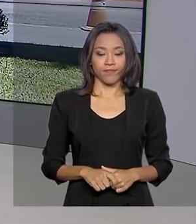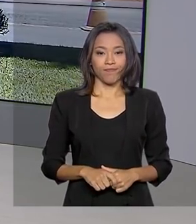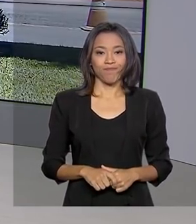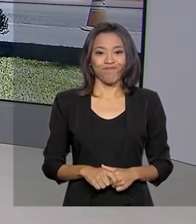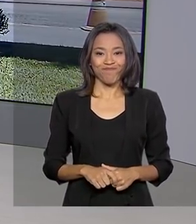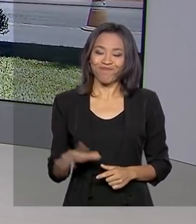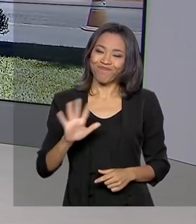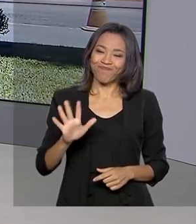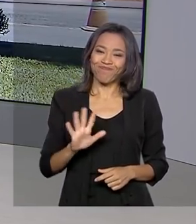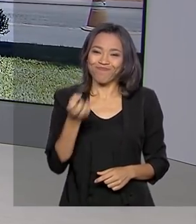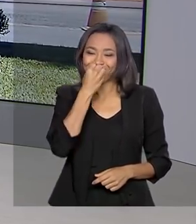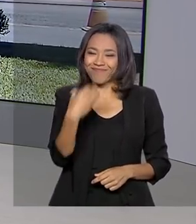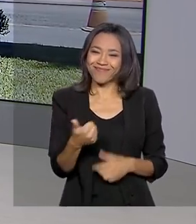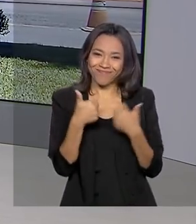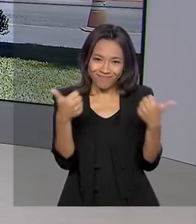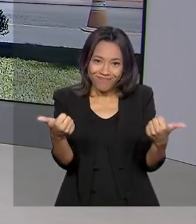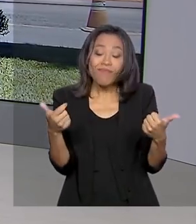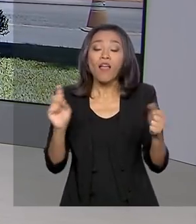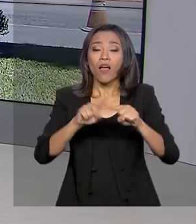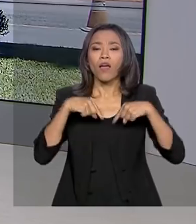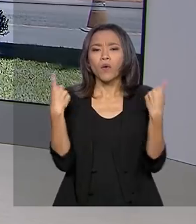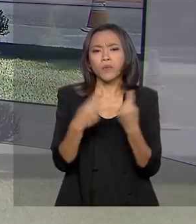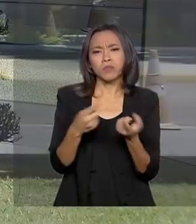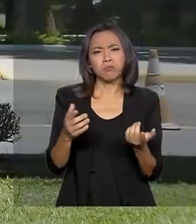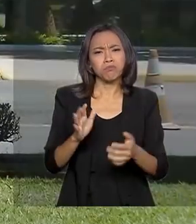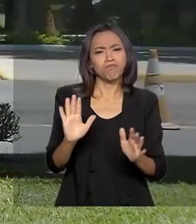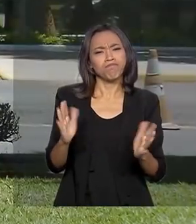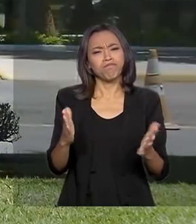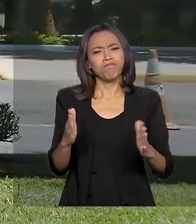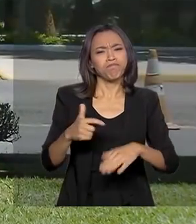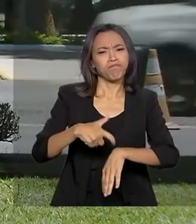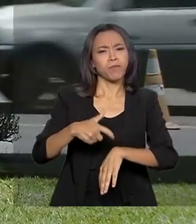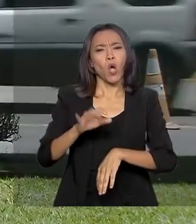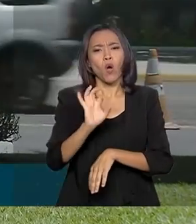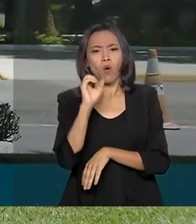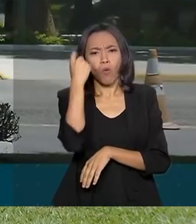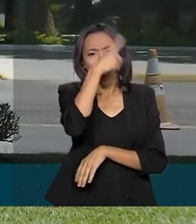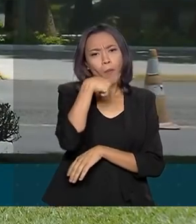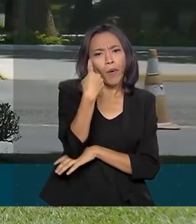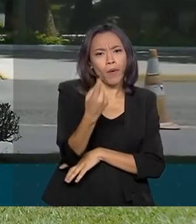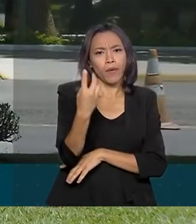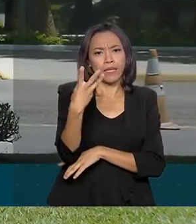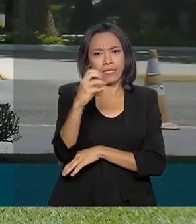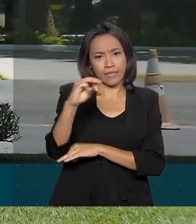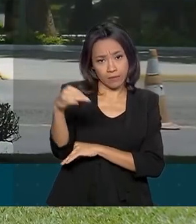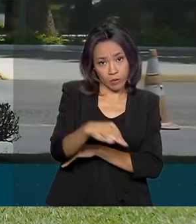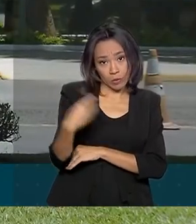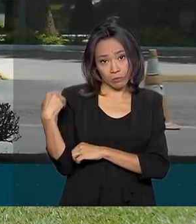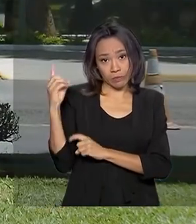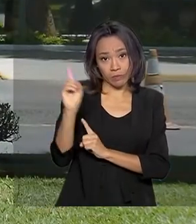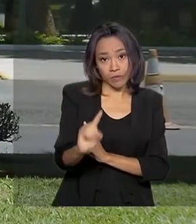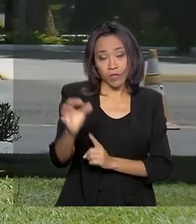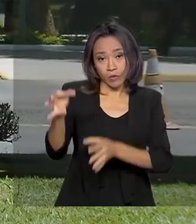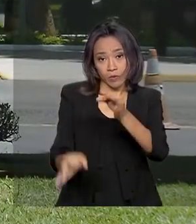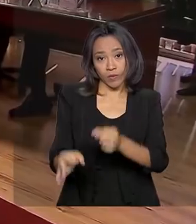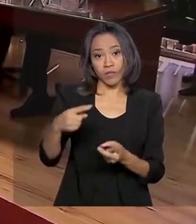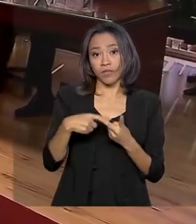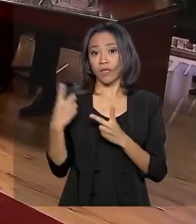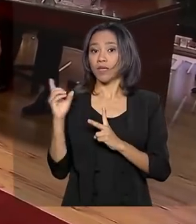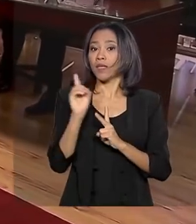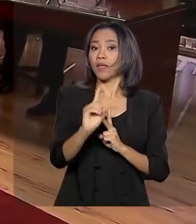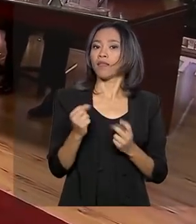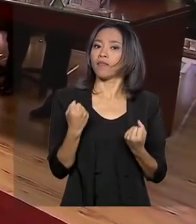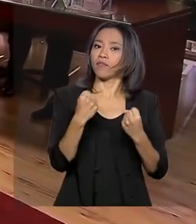Olá, Roberto, tudo bem? A reunião durou cerca de uma hora e meia. Hoje participaram os ministros da Defesa, da Justiça e Segurança